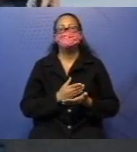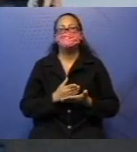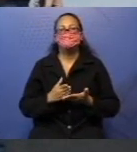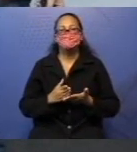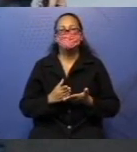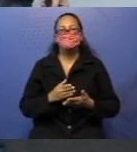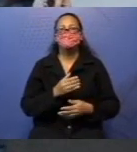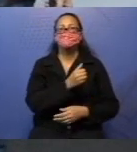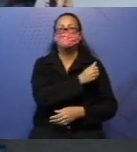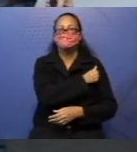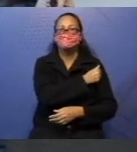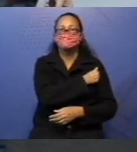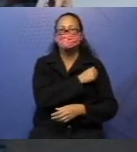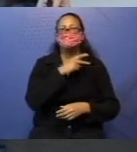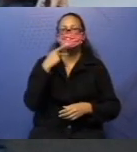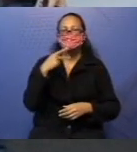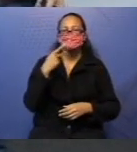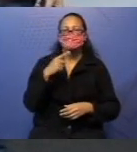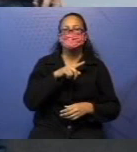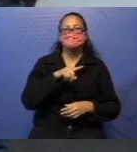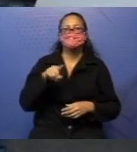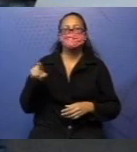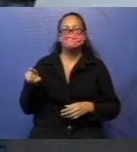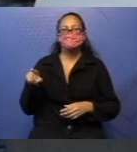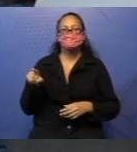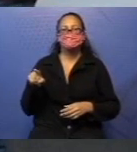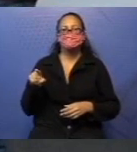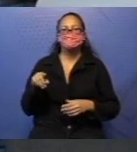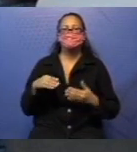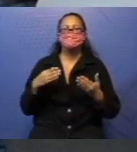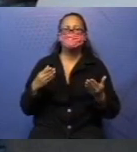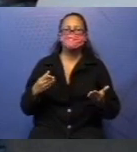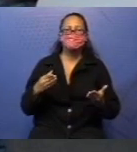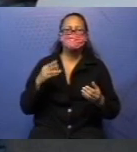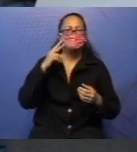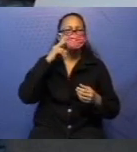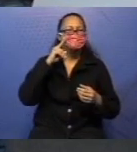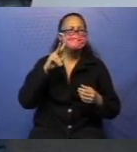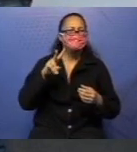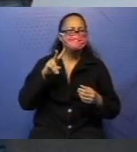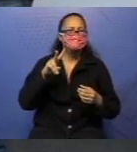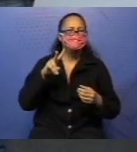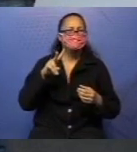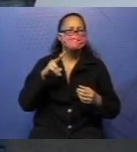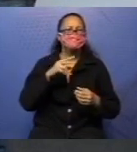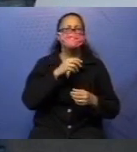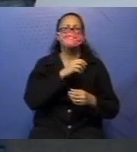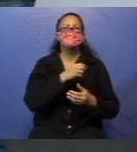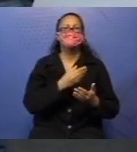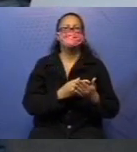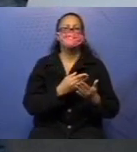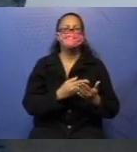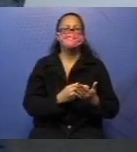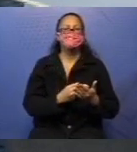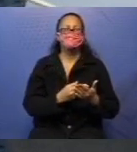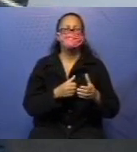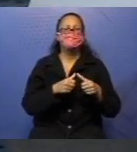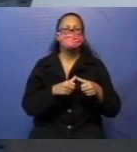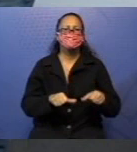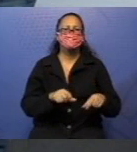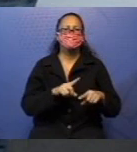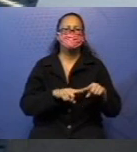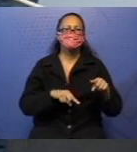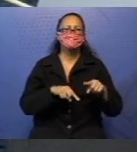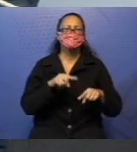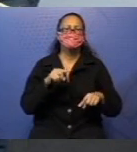falando para vocês que quando vocês assistirem essa aula, fiquem com o material na mão e já vão